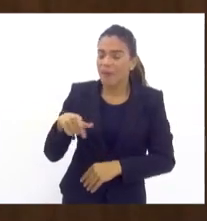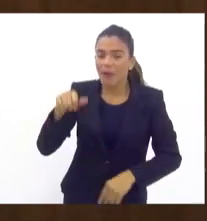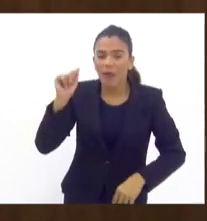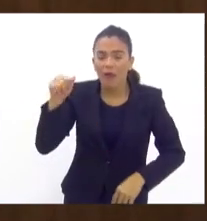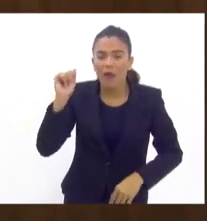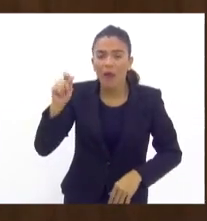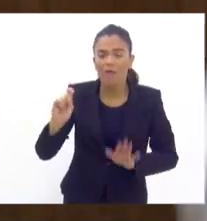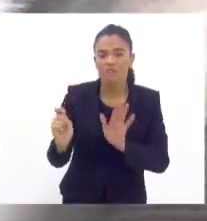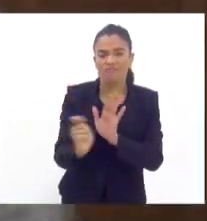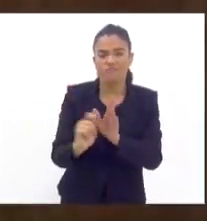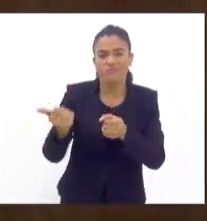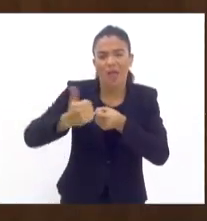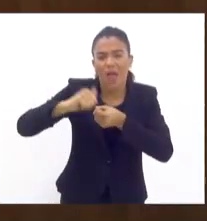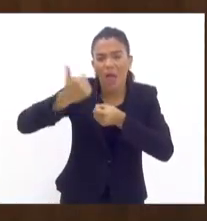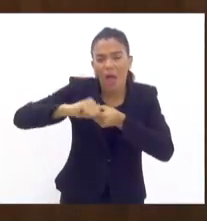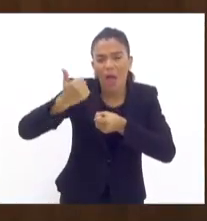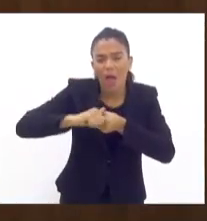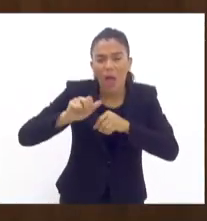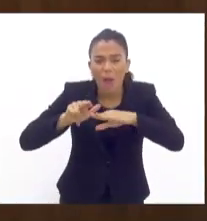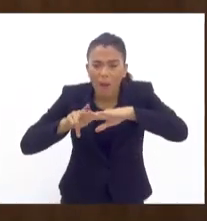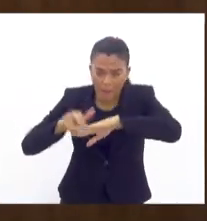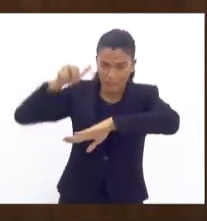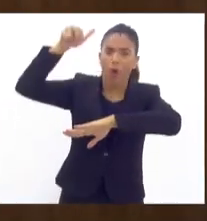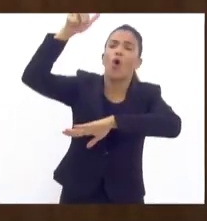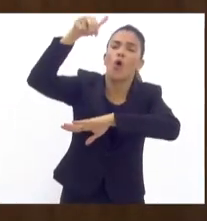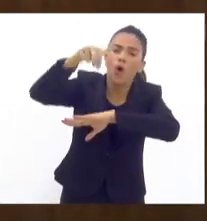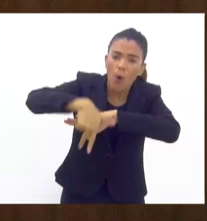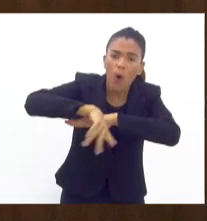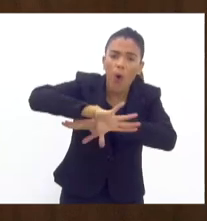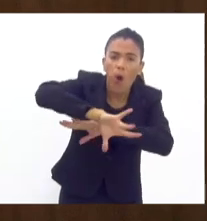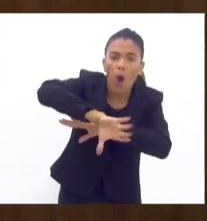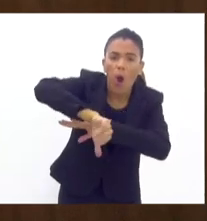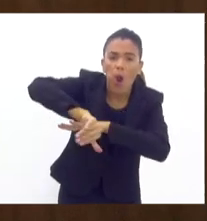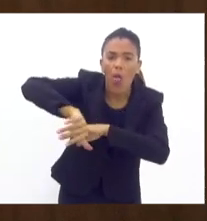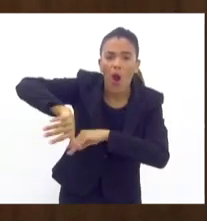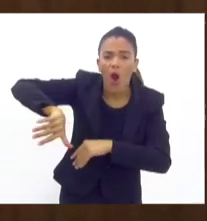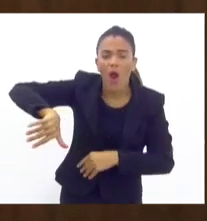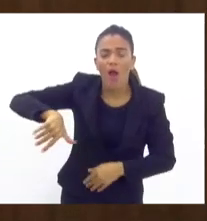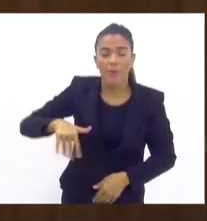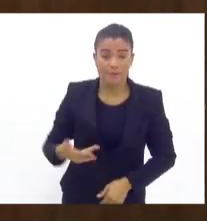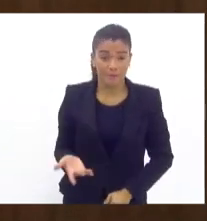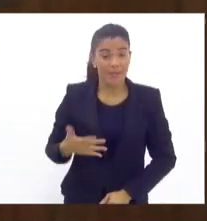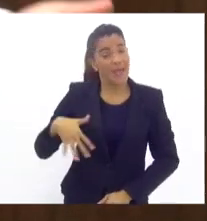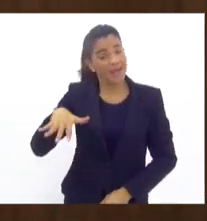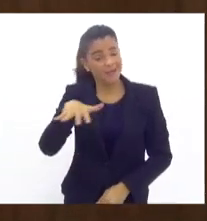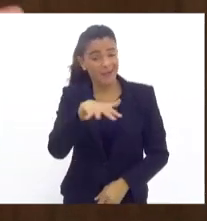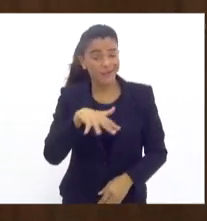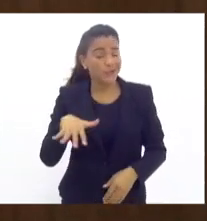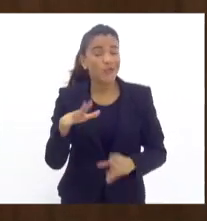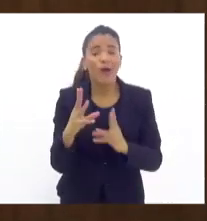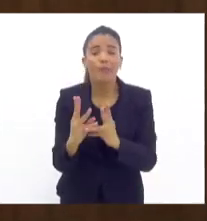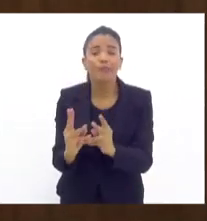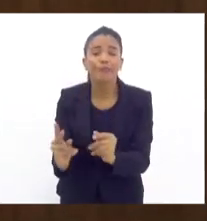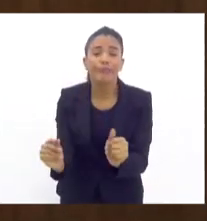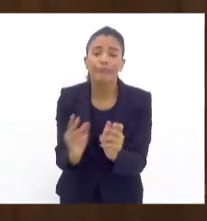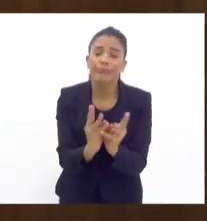cracudo na rua, pulando dentro da sua casa, fazendo pequenos furtos. E assim as regiões vão morrendo.